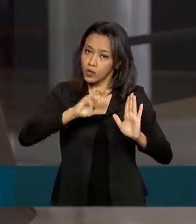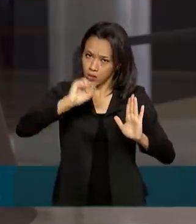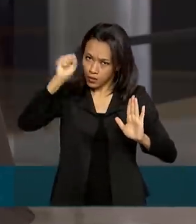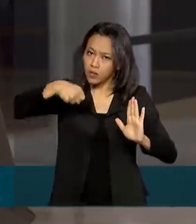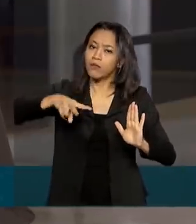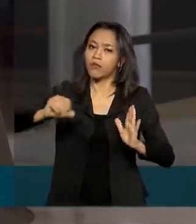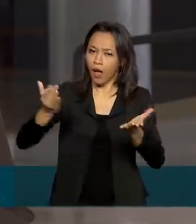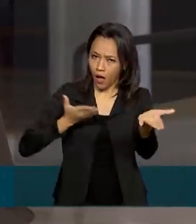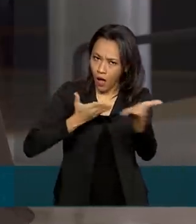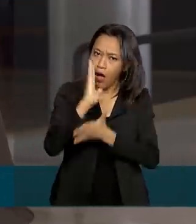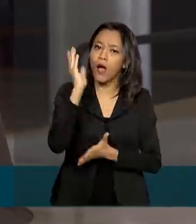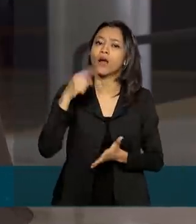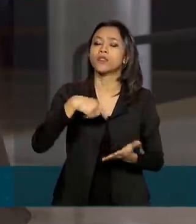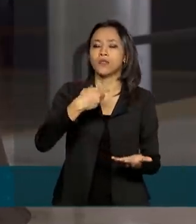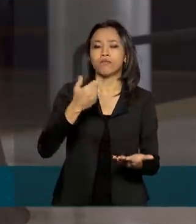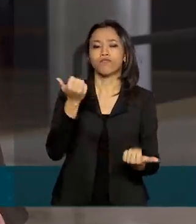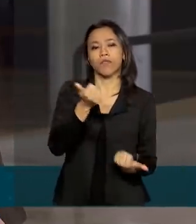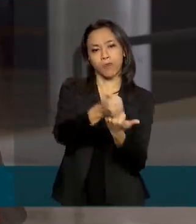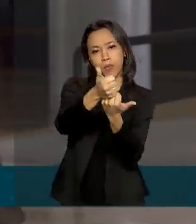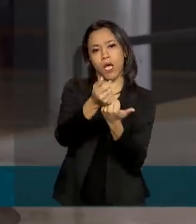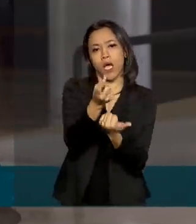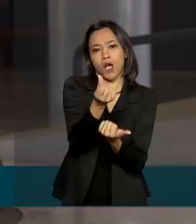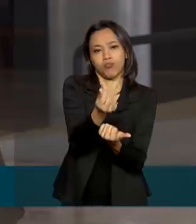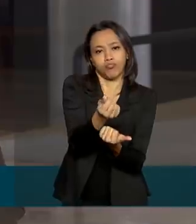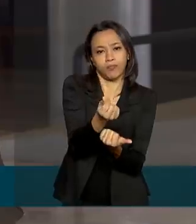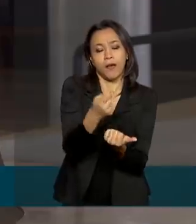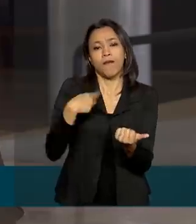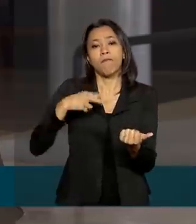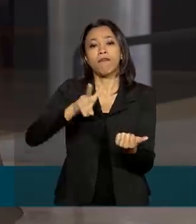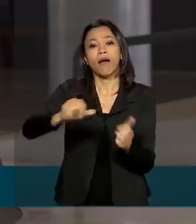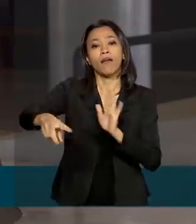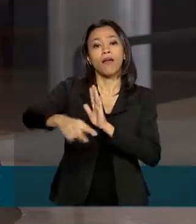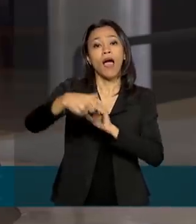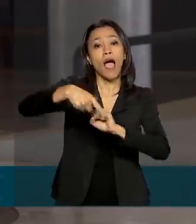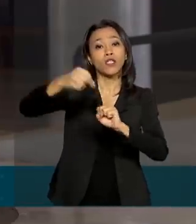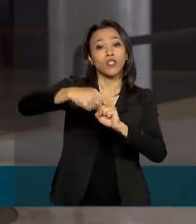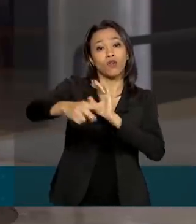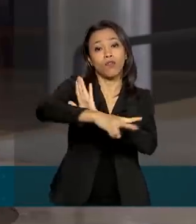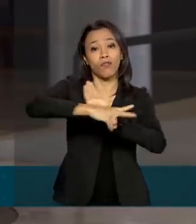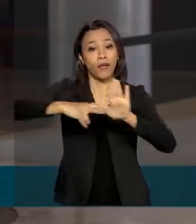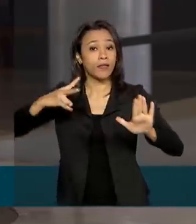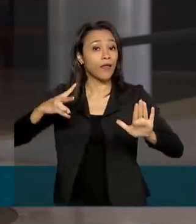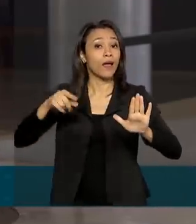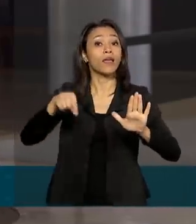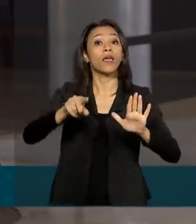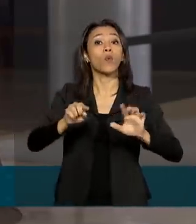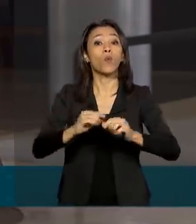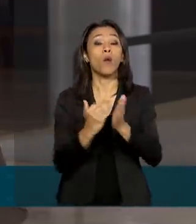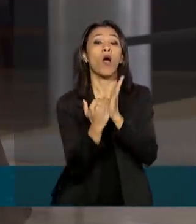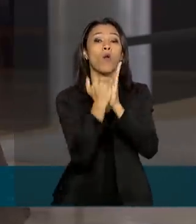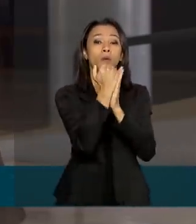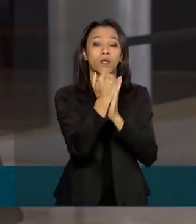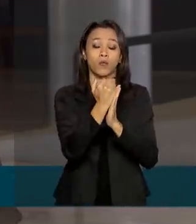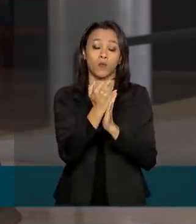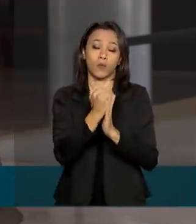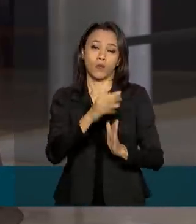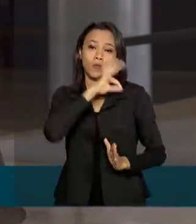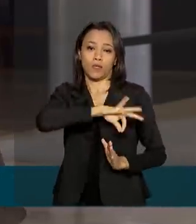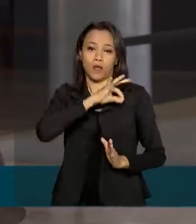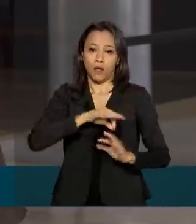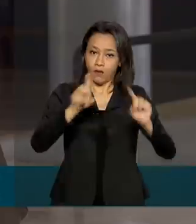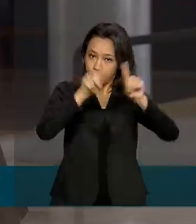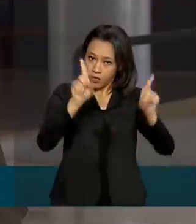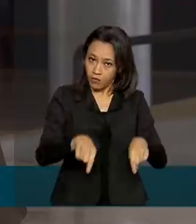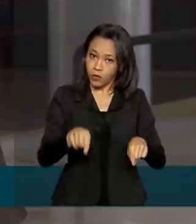sancionar essa ajuda econômica, mas que deve vetar o artigo que prevê um reajuste do salário dos servidores públicos nos próximos dois